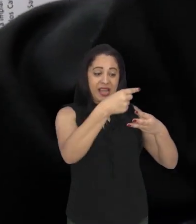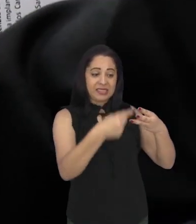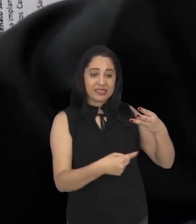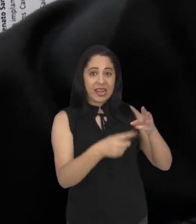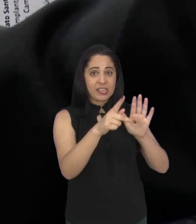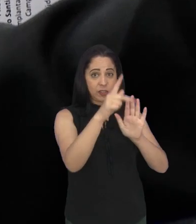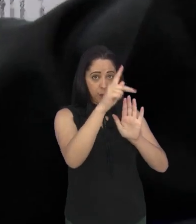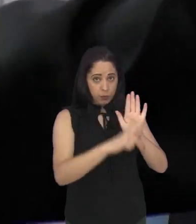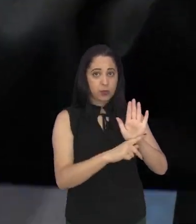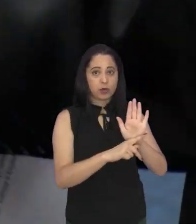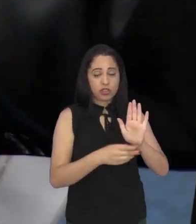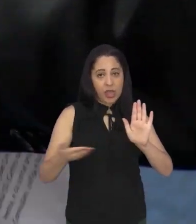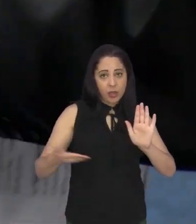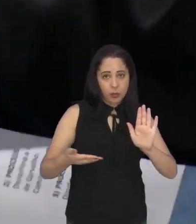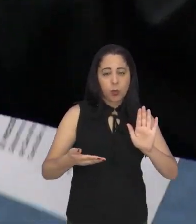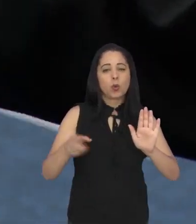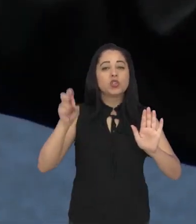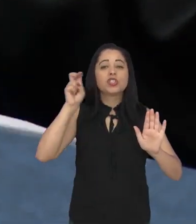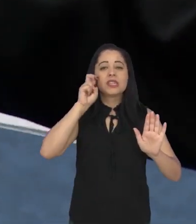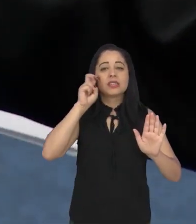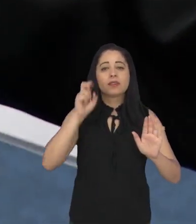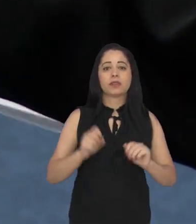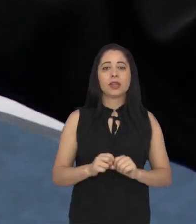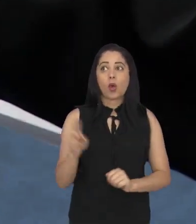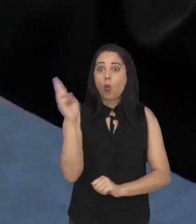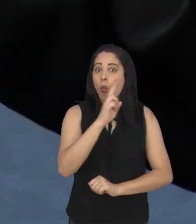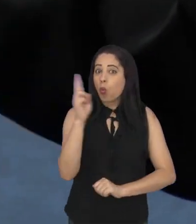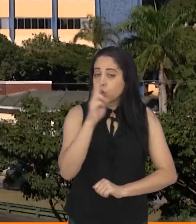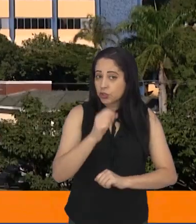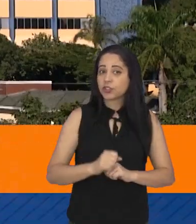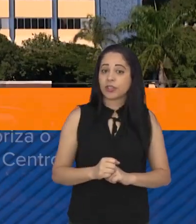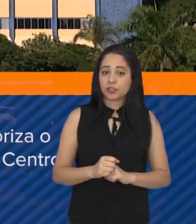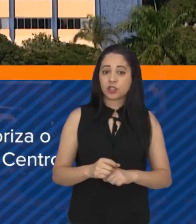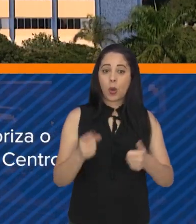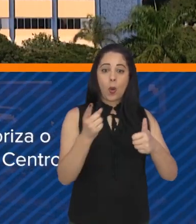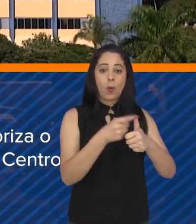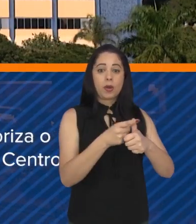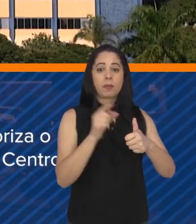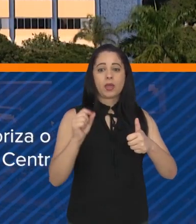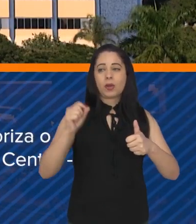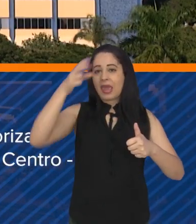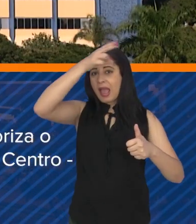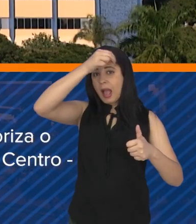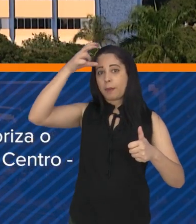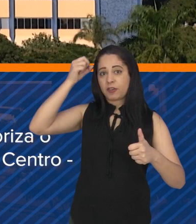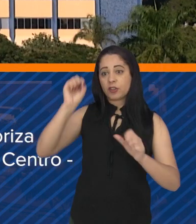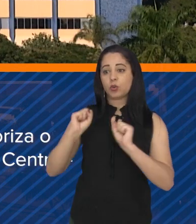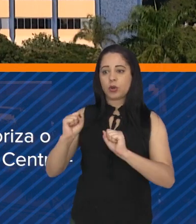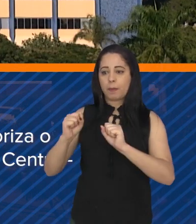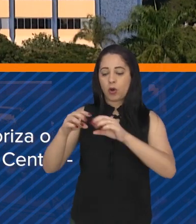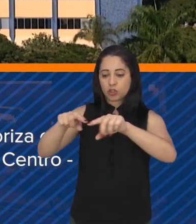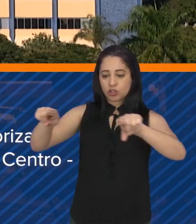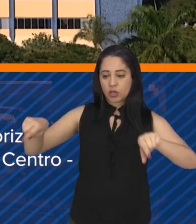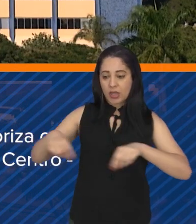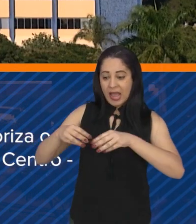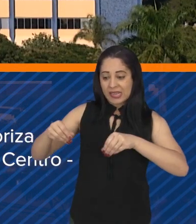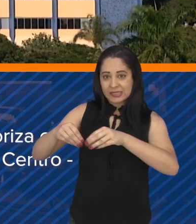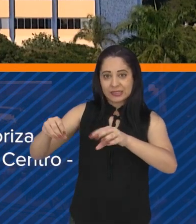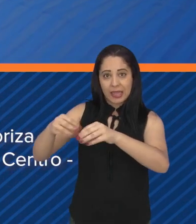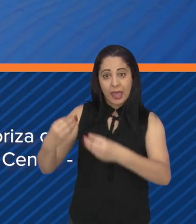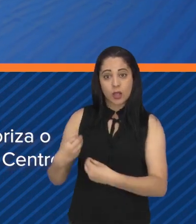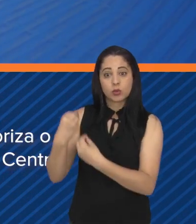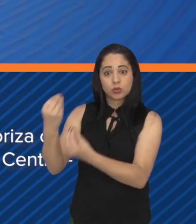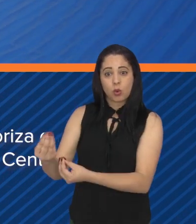projetos da pauta da sessão desta quinta correm em rito urgente. O primeiro autoriza a Prefeitura a doar um terreno de propriedade do